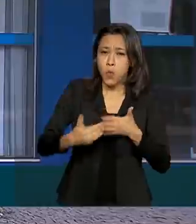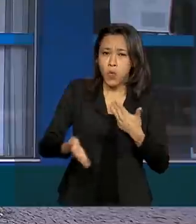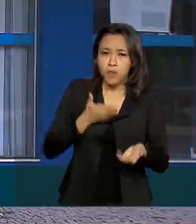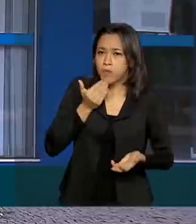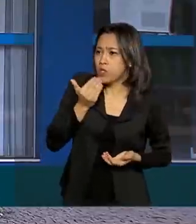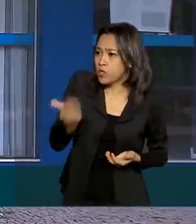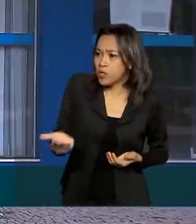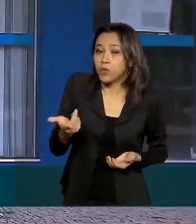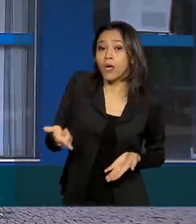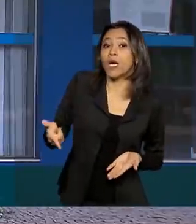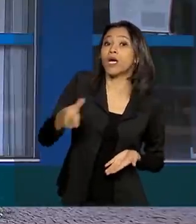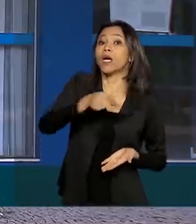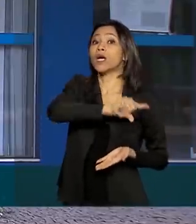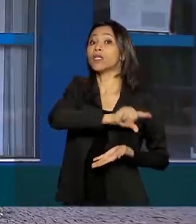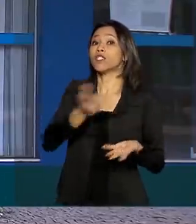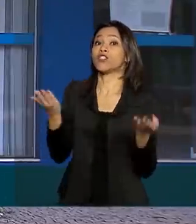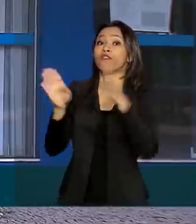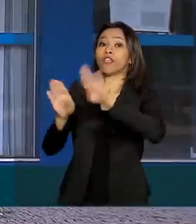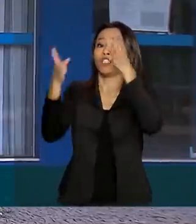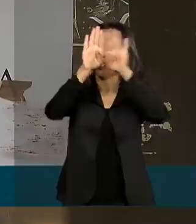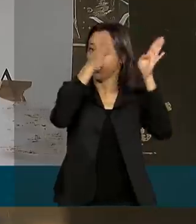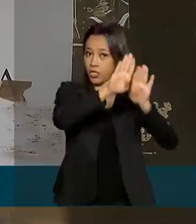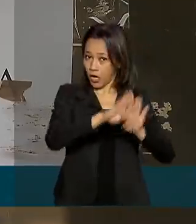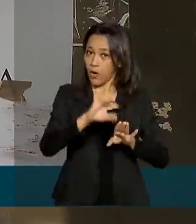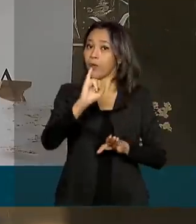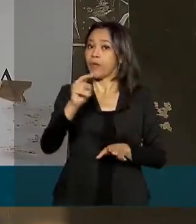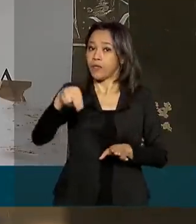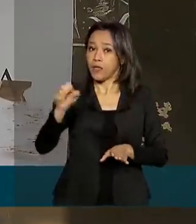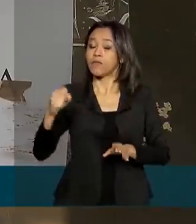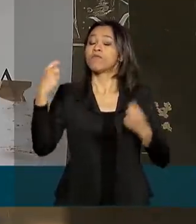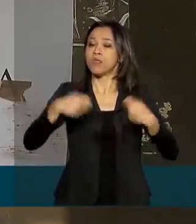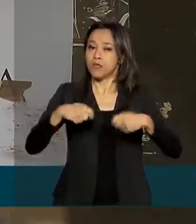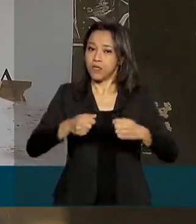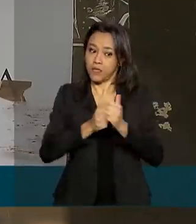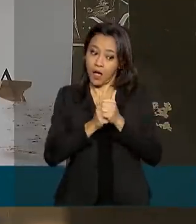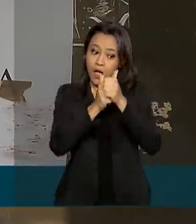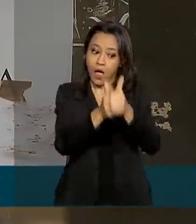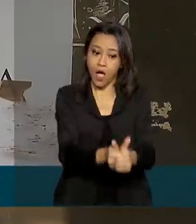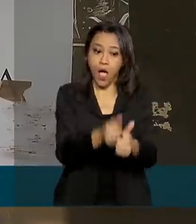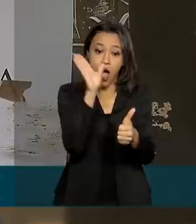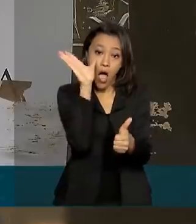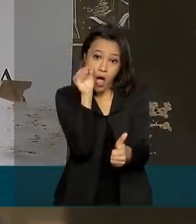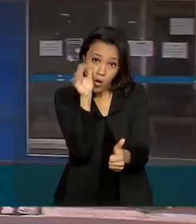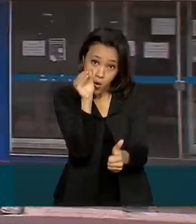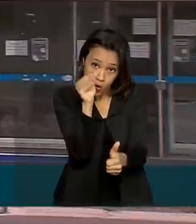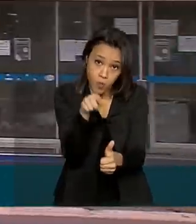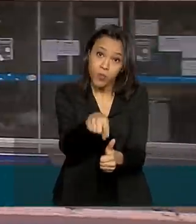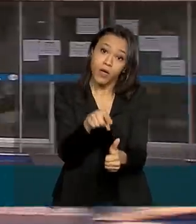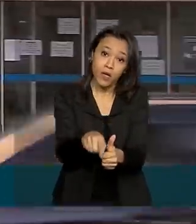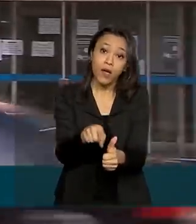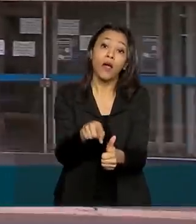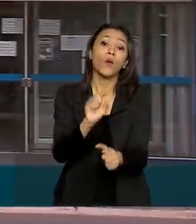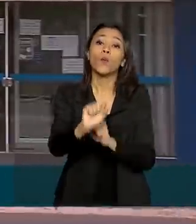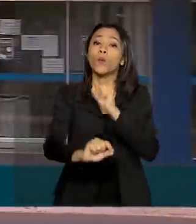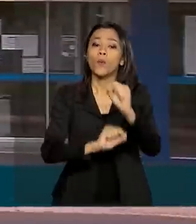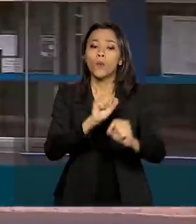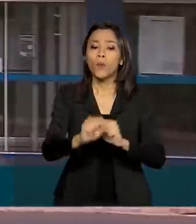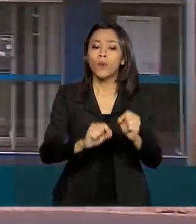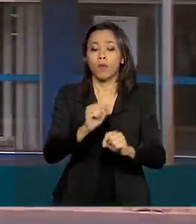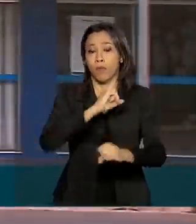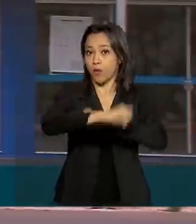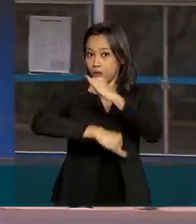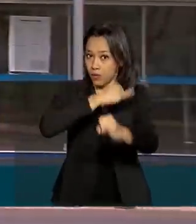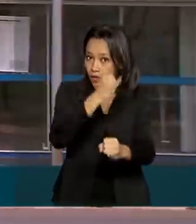antes das agências serem fechadas, deve acompanhar o status da análise do benefício pelo meu